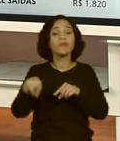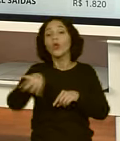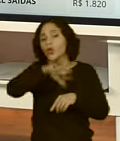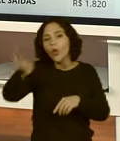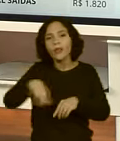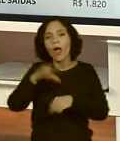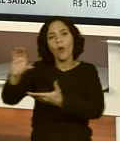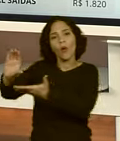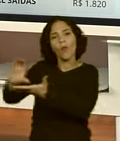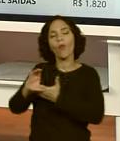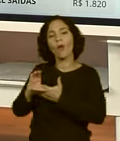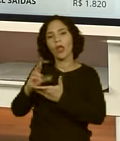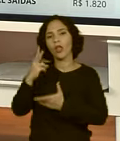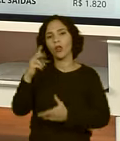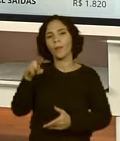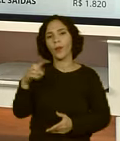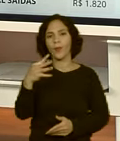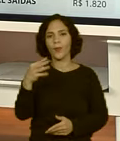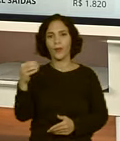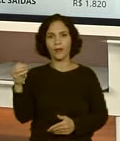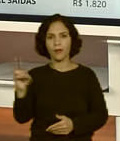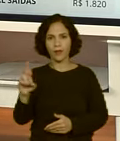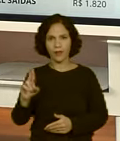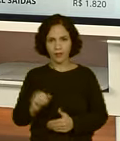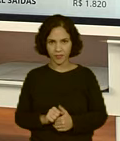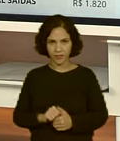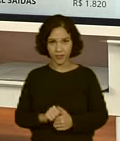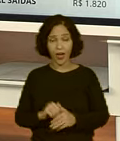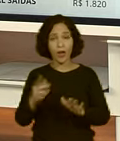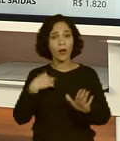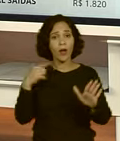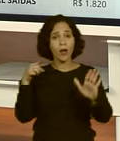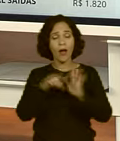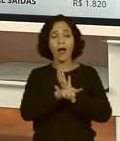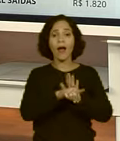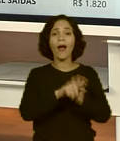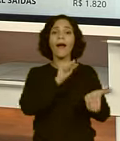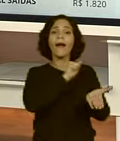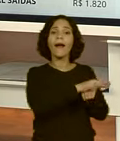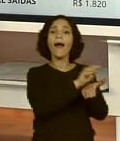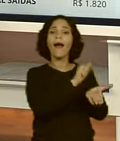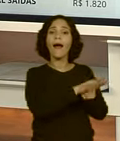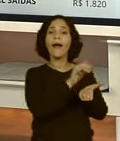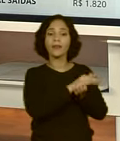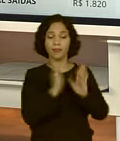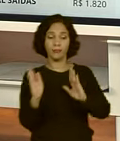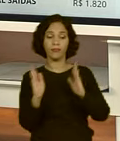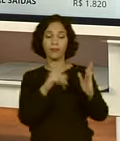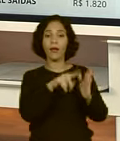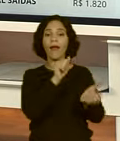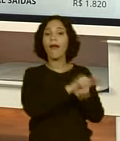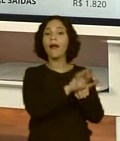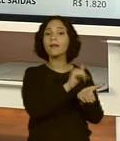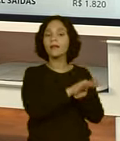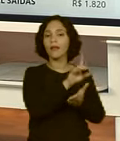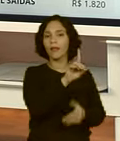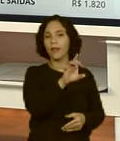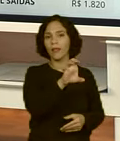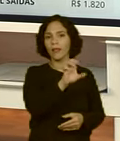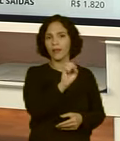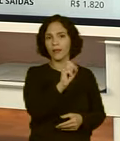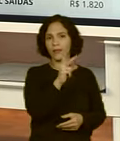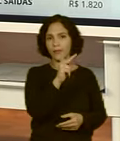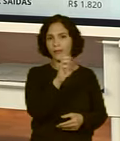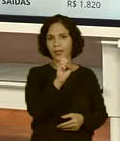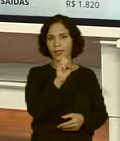.400 reais. E aí, quanto saiu? Aqui desse lado são as despesas. Então, está